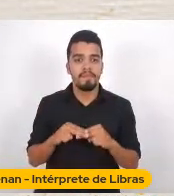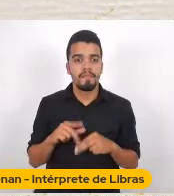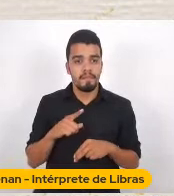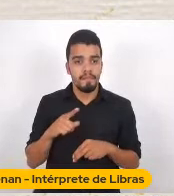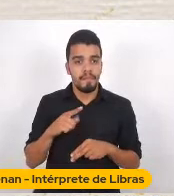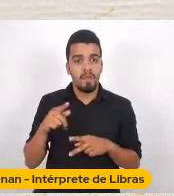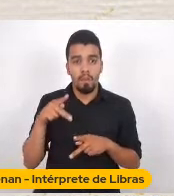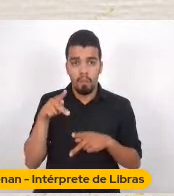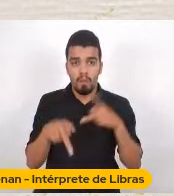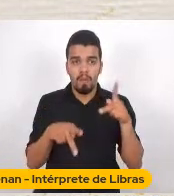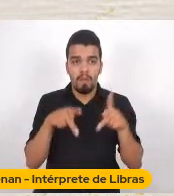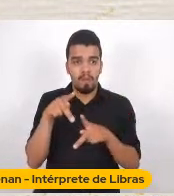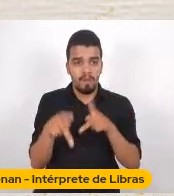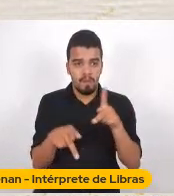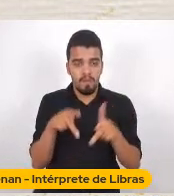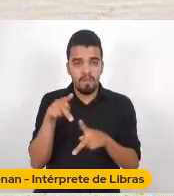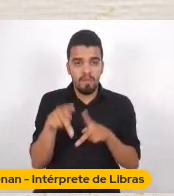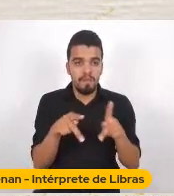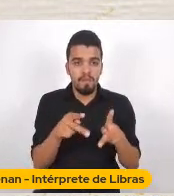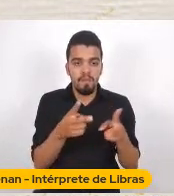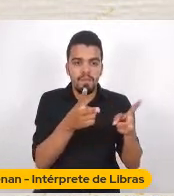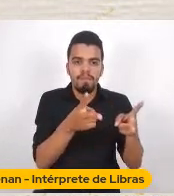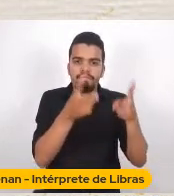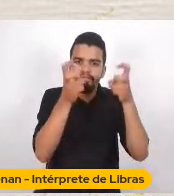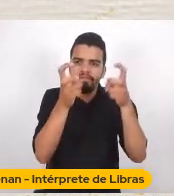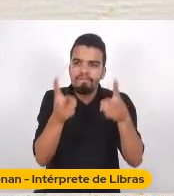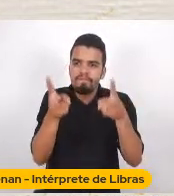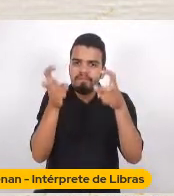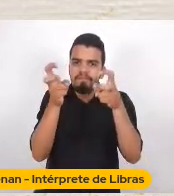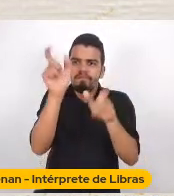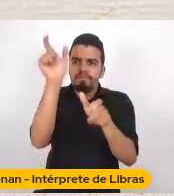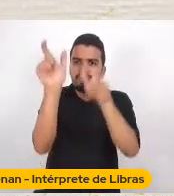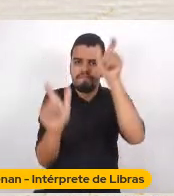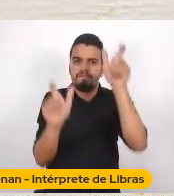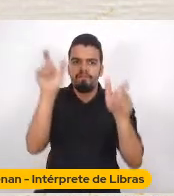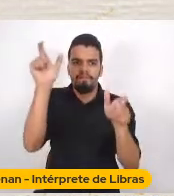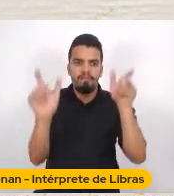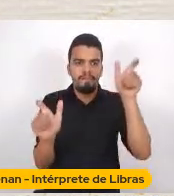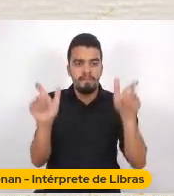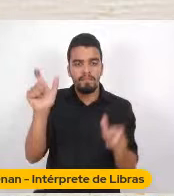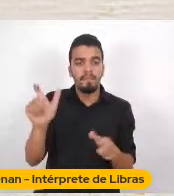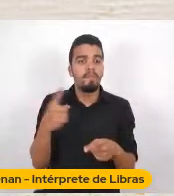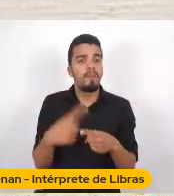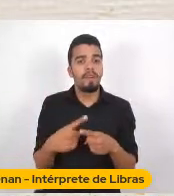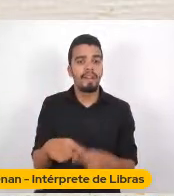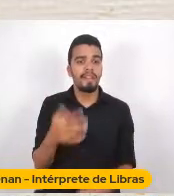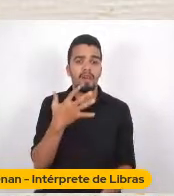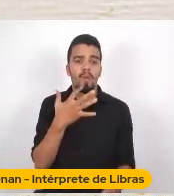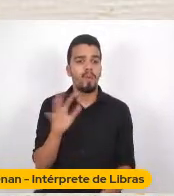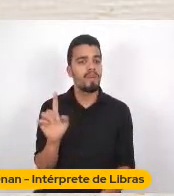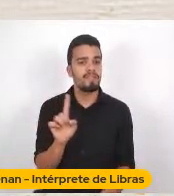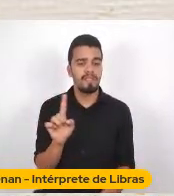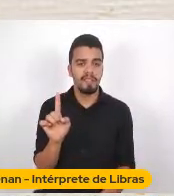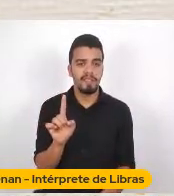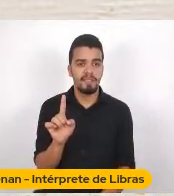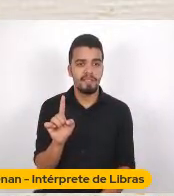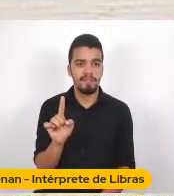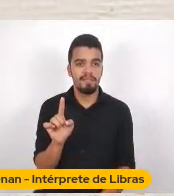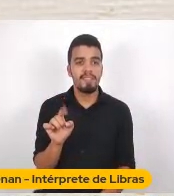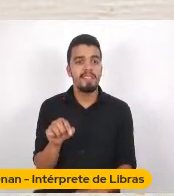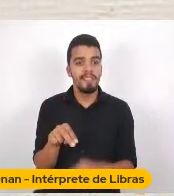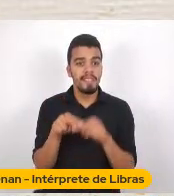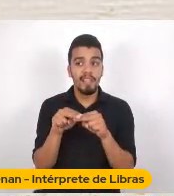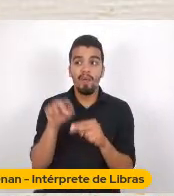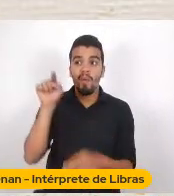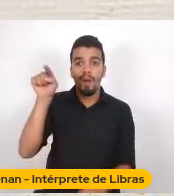olha o outro Então ele inventa o outro Porque ele não conhece o outro A grande chancela europeia